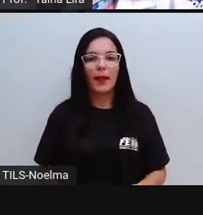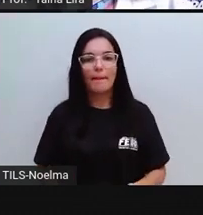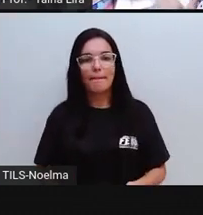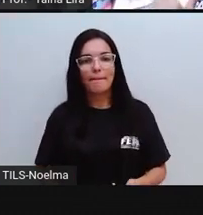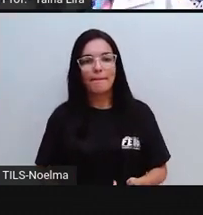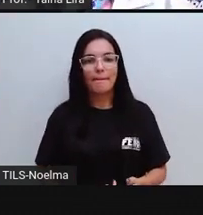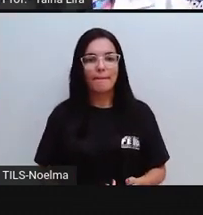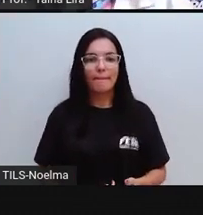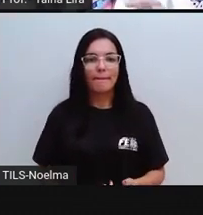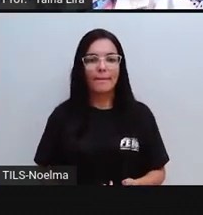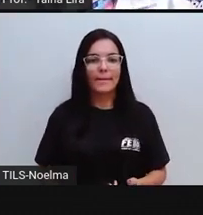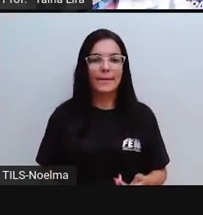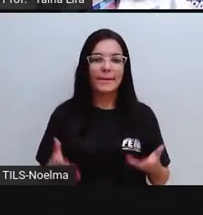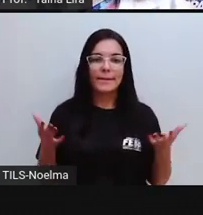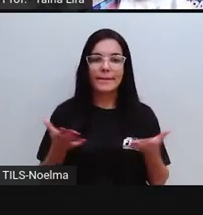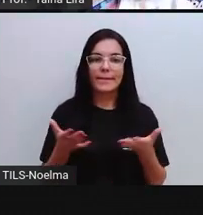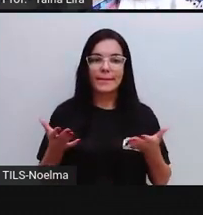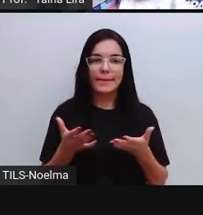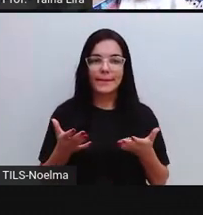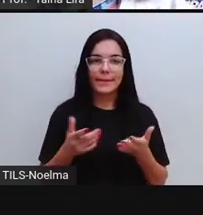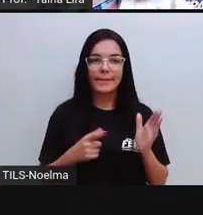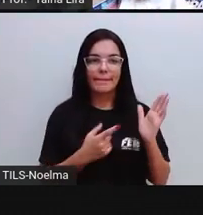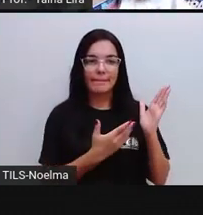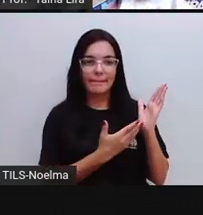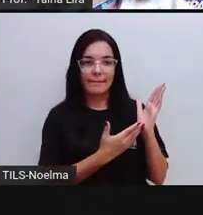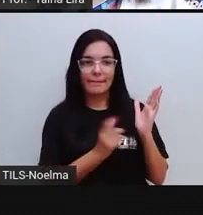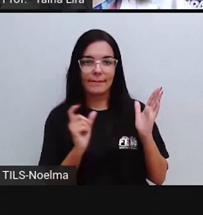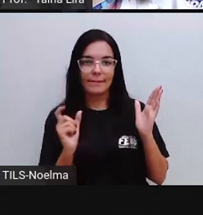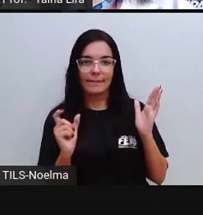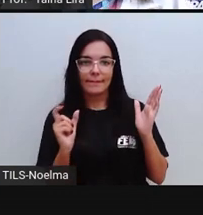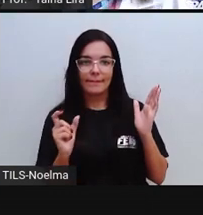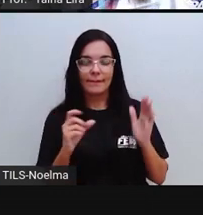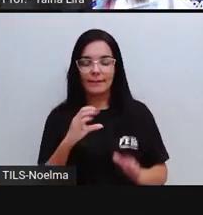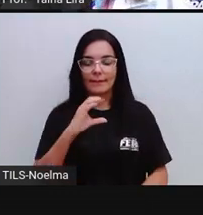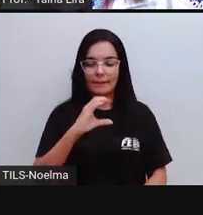vai ter o som do Si? Vamos ver primeiro as palavrinhas, olha lá.